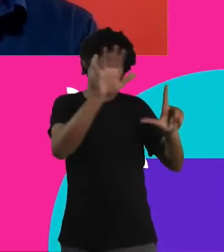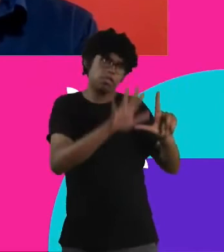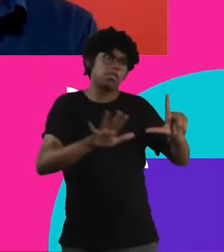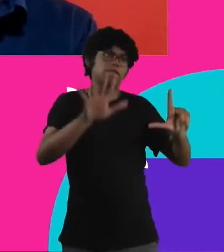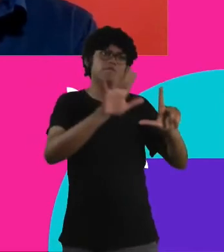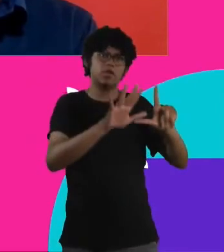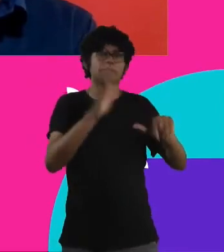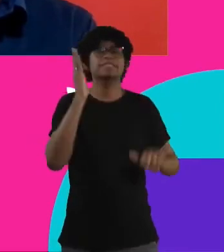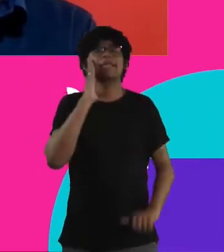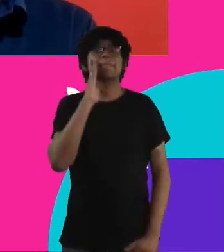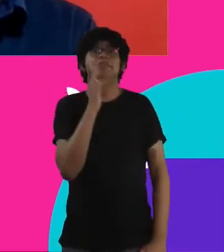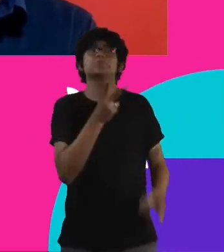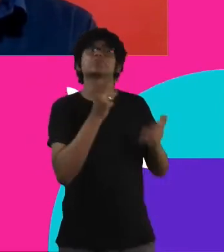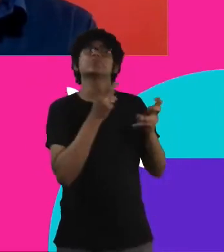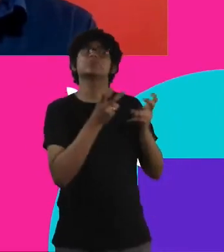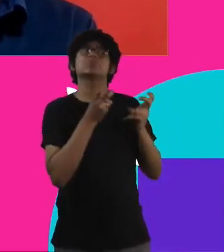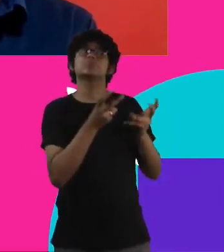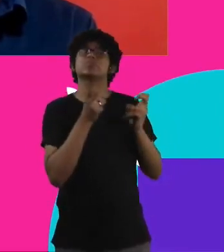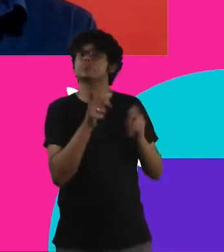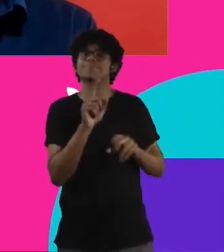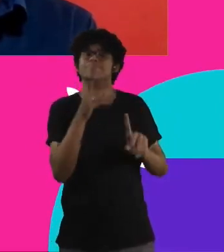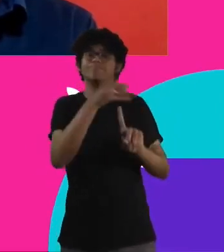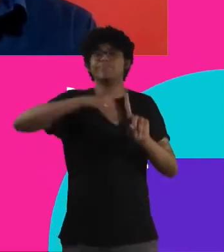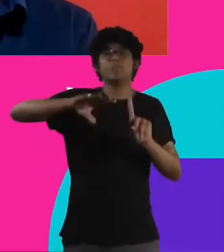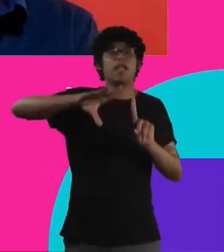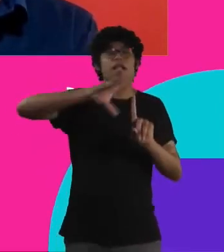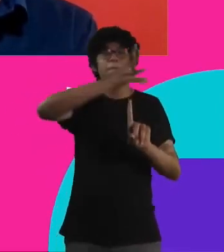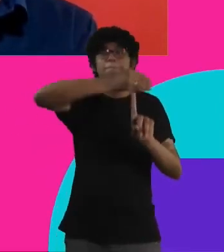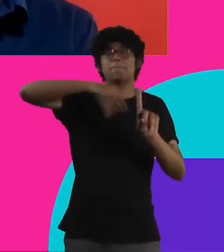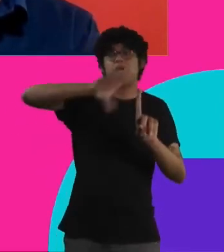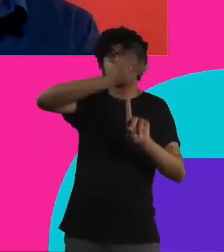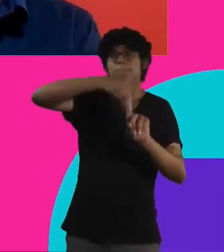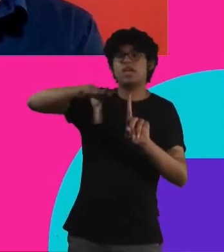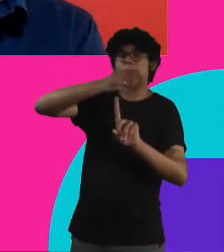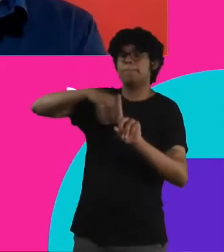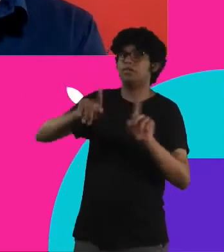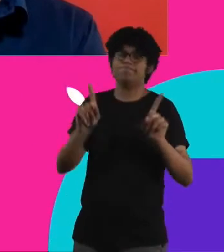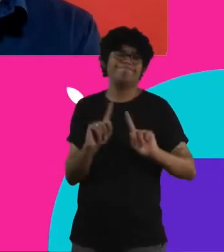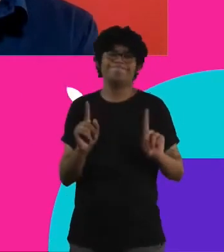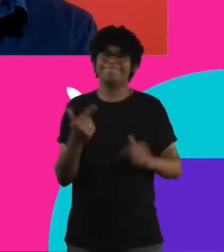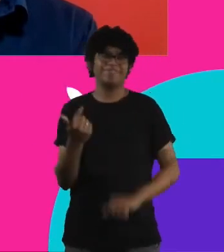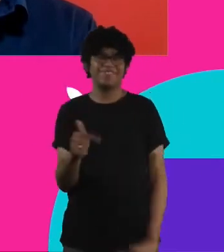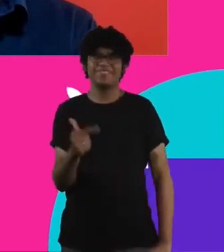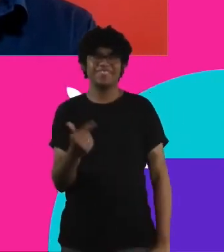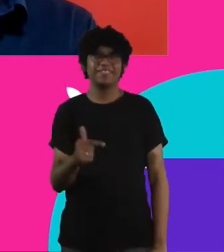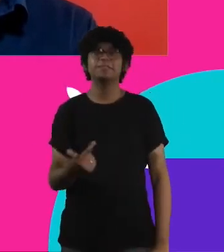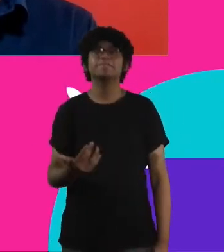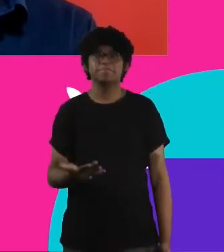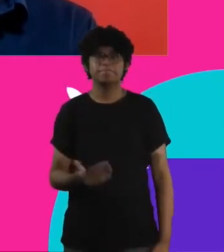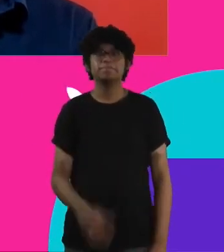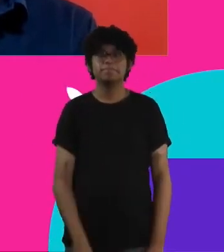acontece efetivamente com relação a essas cadeias e esses movimentos relacionados à fome ou à produção da alimentação num lugar único.